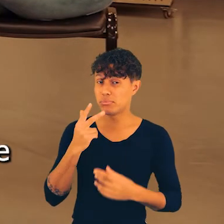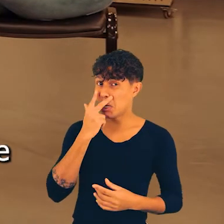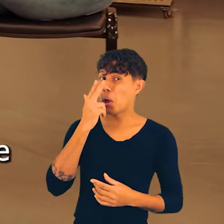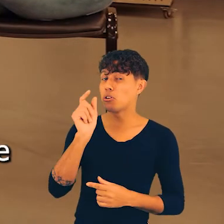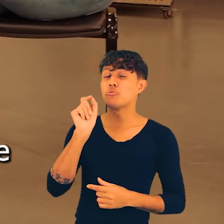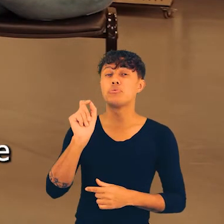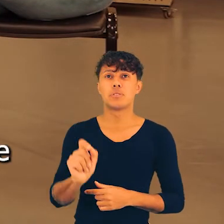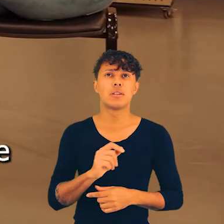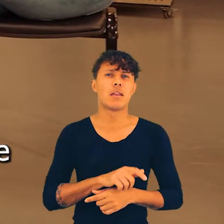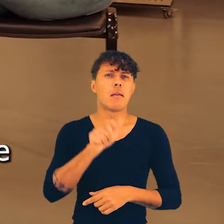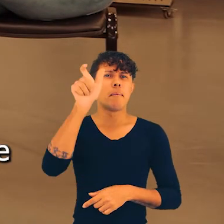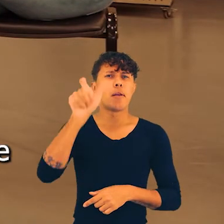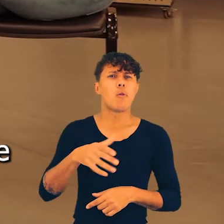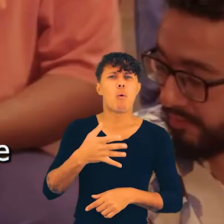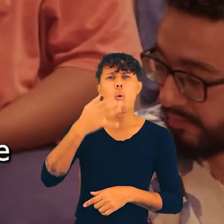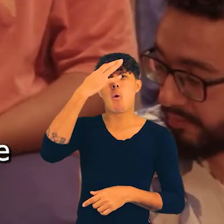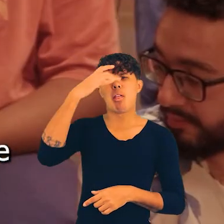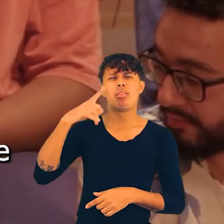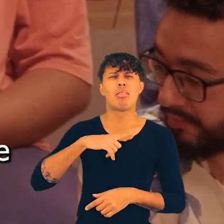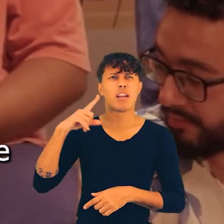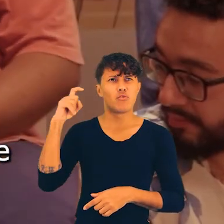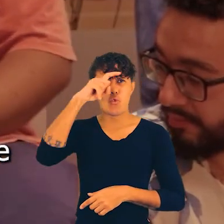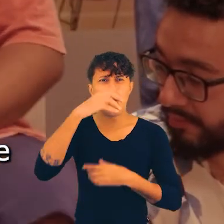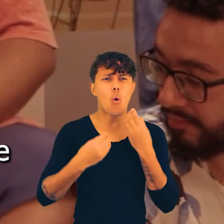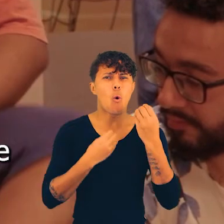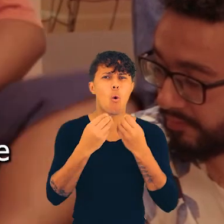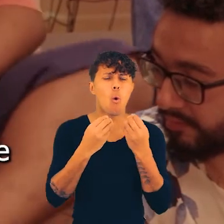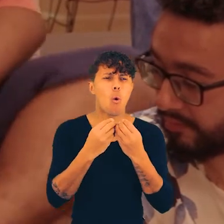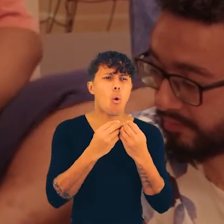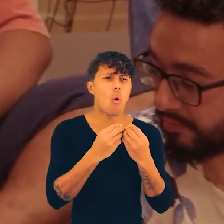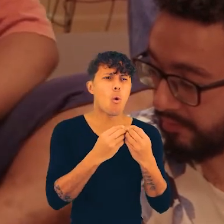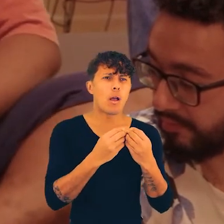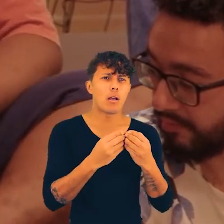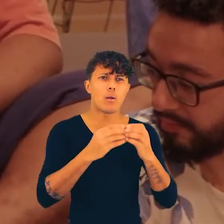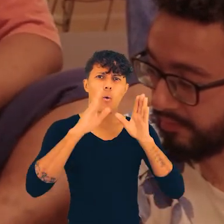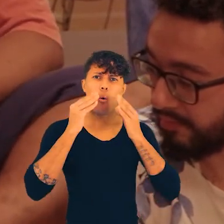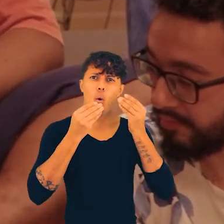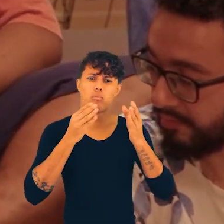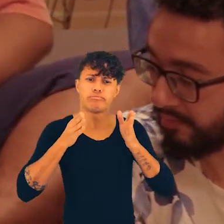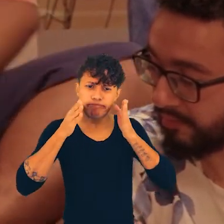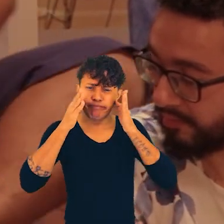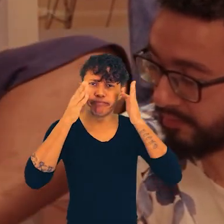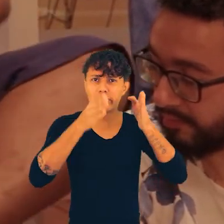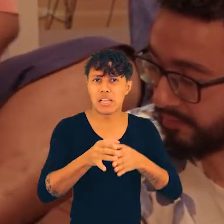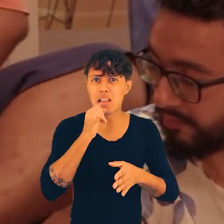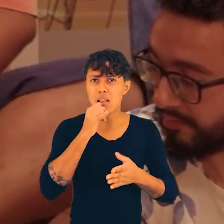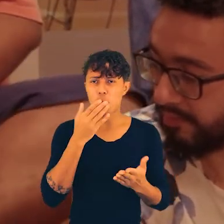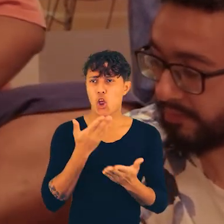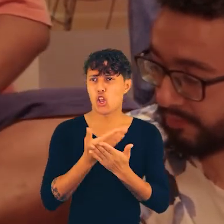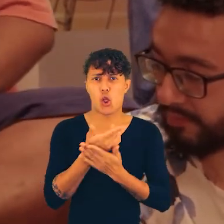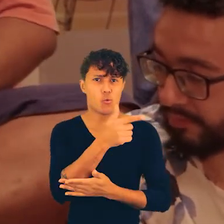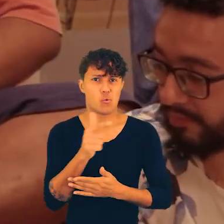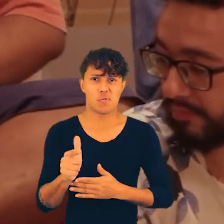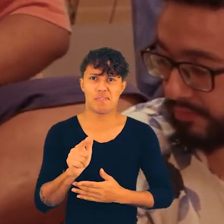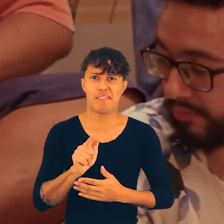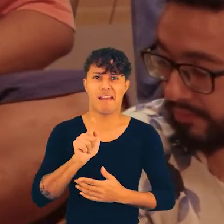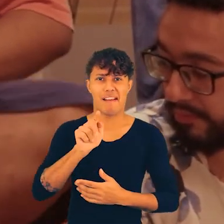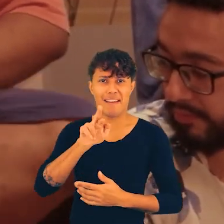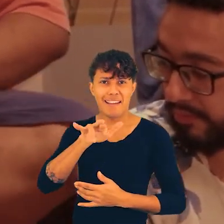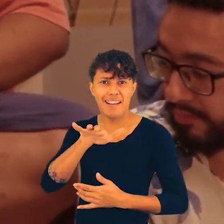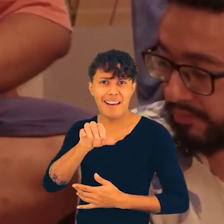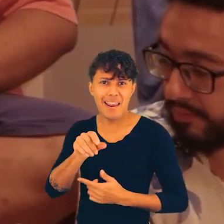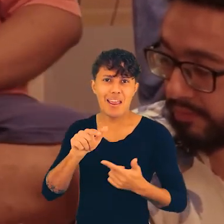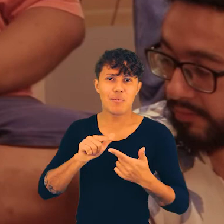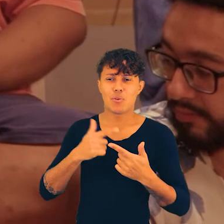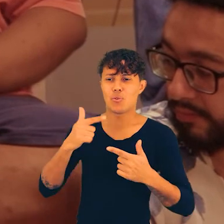Mas eu acho que um outro problema também é que, quando essas pessoas têm consciência, elas têm dificuldade de, primeiro, saber onde elas podem se engajar, porque, às vezes,